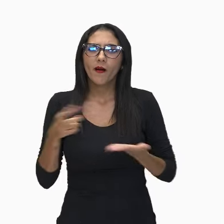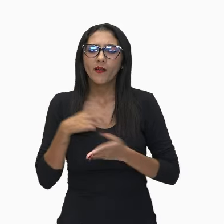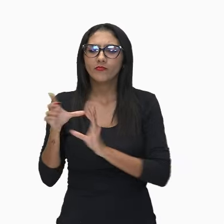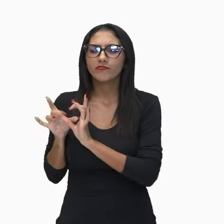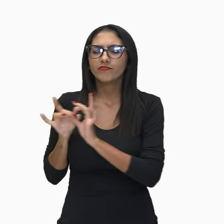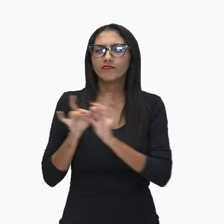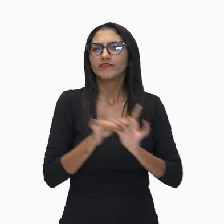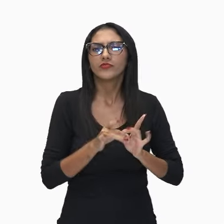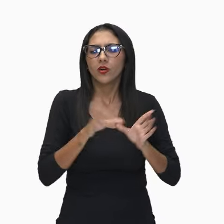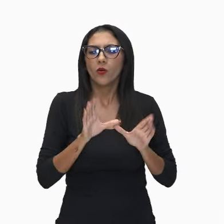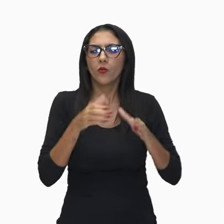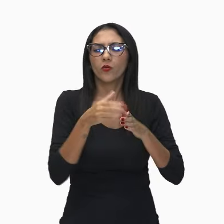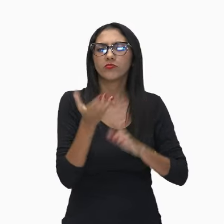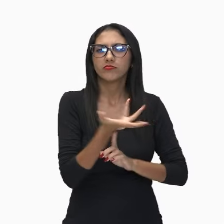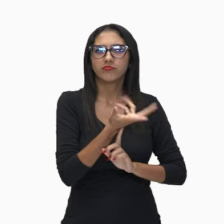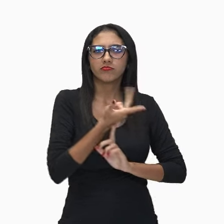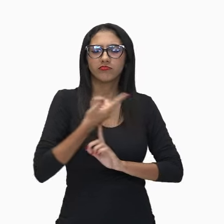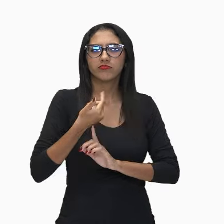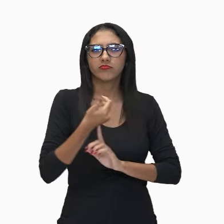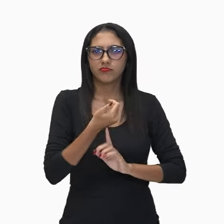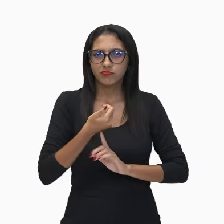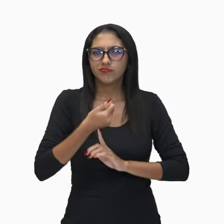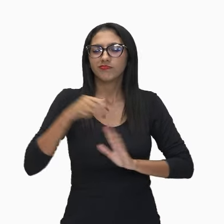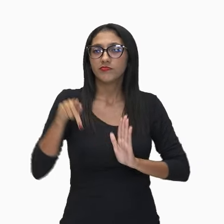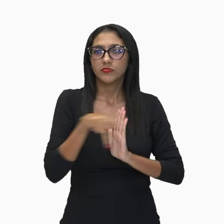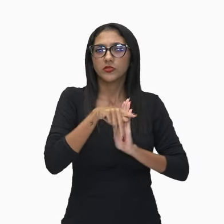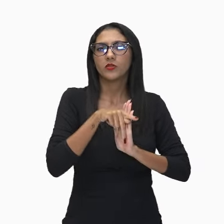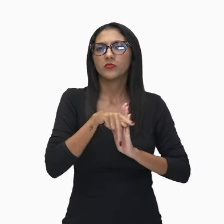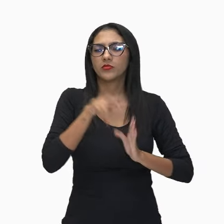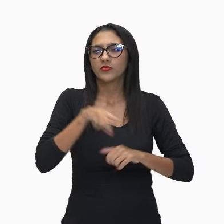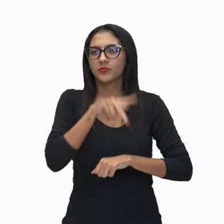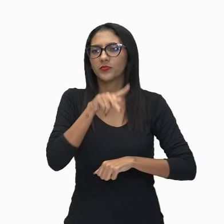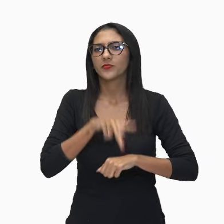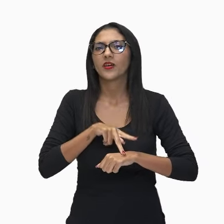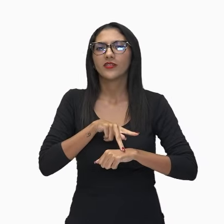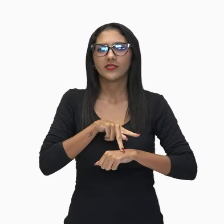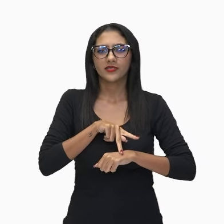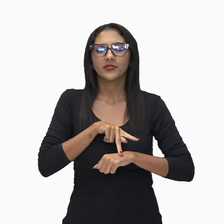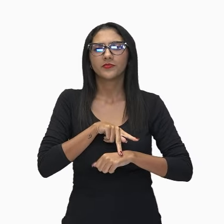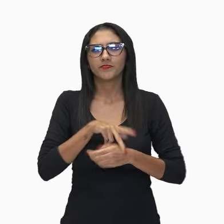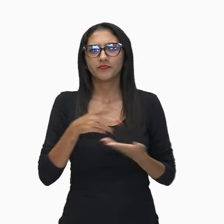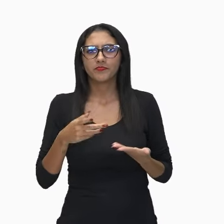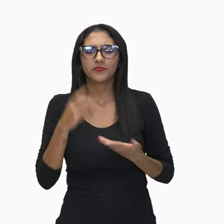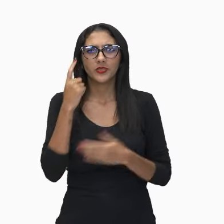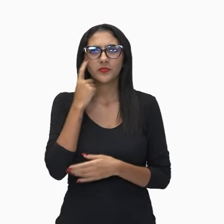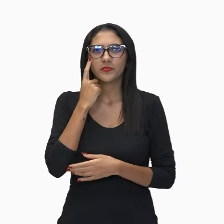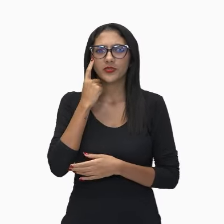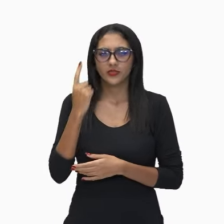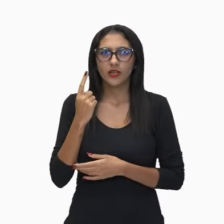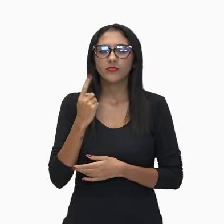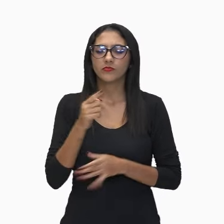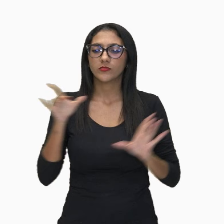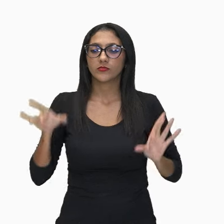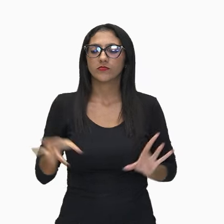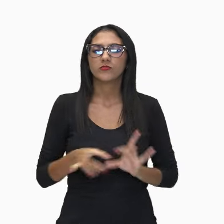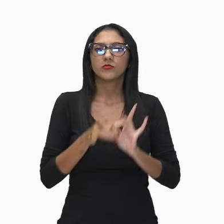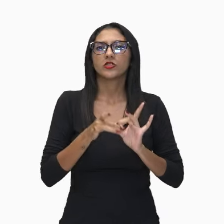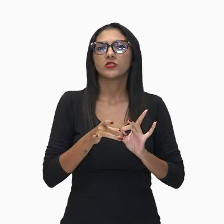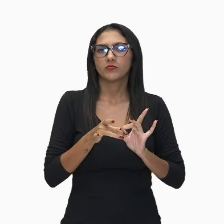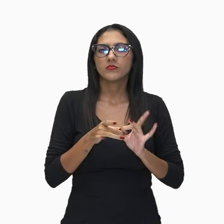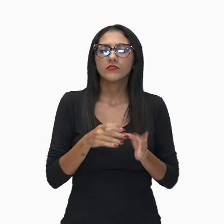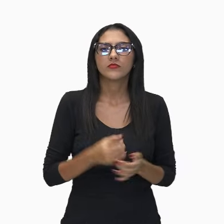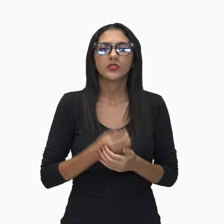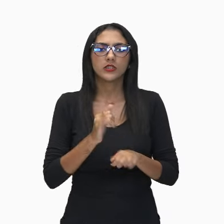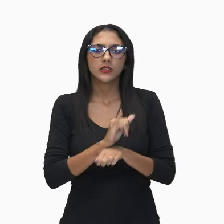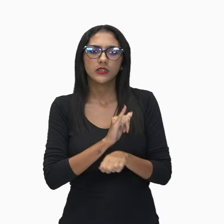vanguardas, né? A cultura nacional e a cultura nacional. Então, vamos buscar, vamos dizer assim, fazer a fusão das técnicas